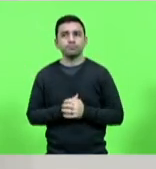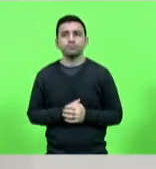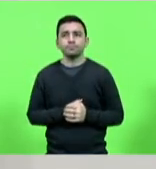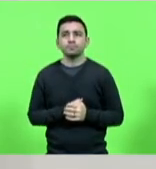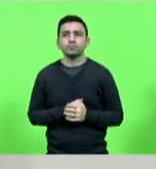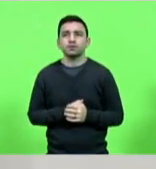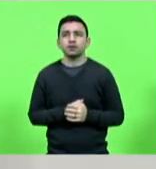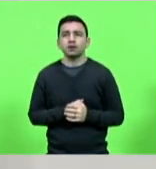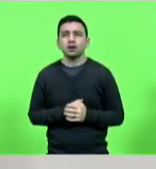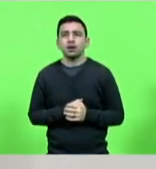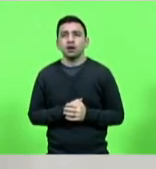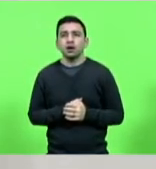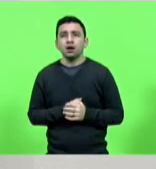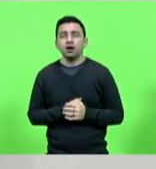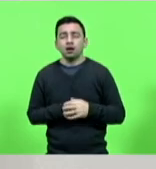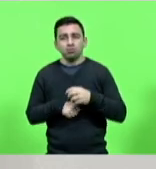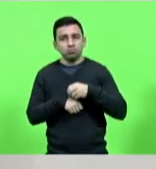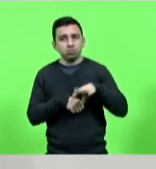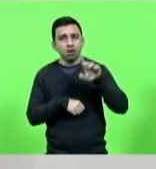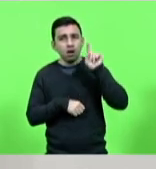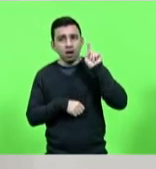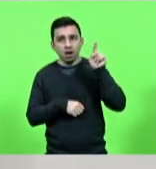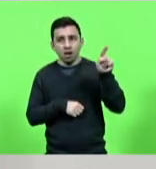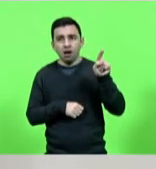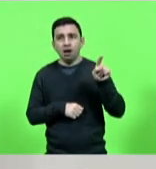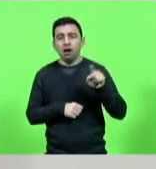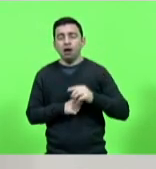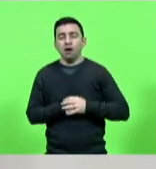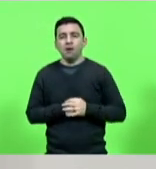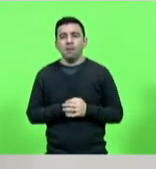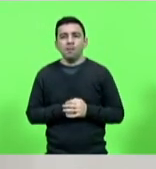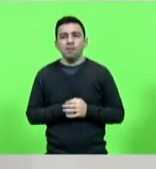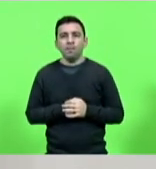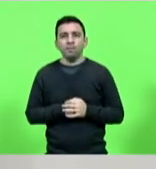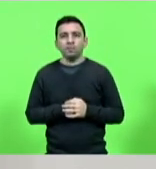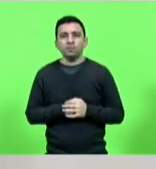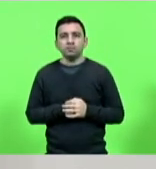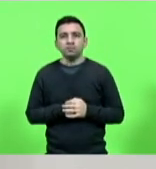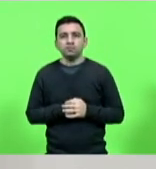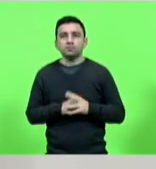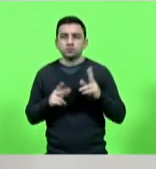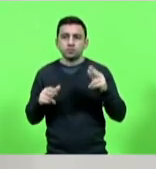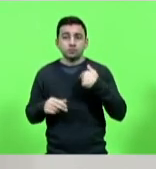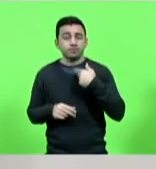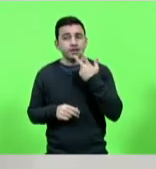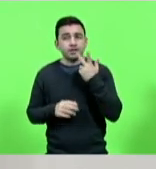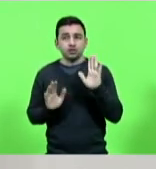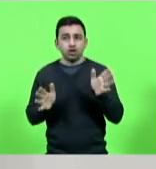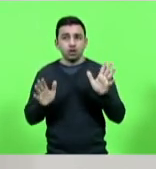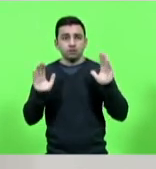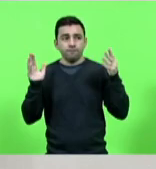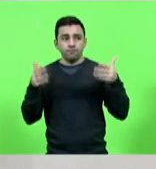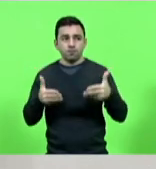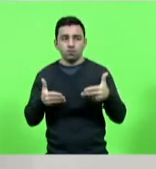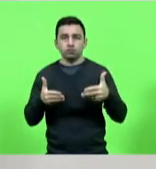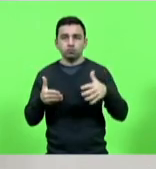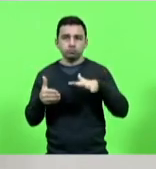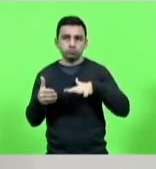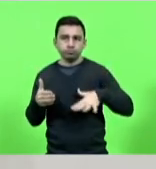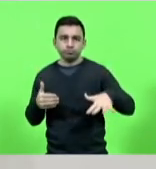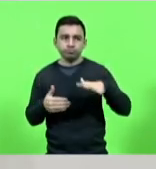e levarmos em frente, como eu disse, com o nosso fórum parlamentar,